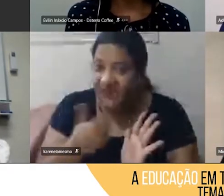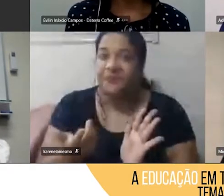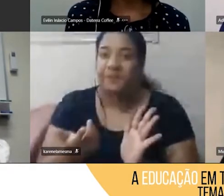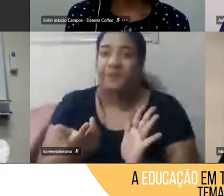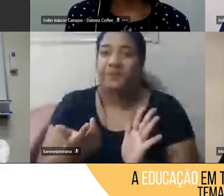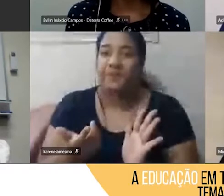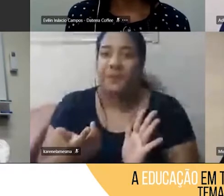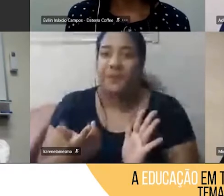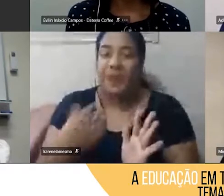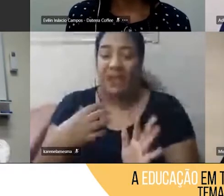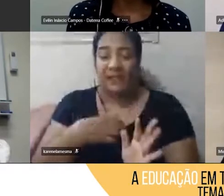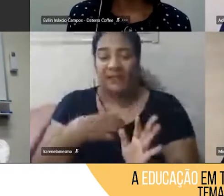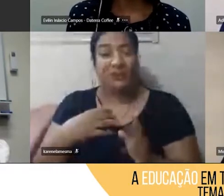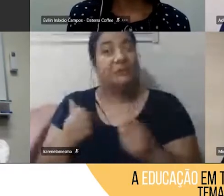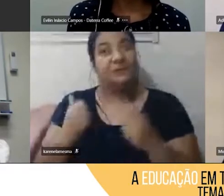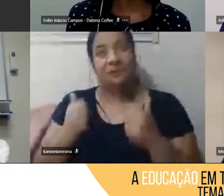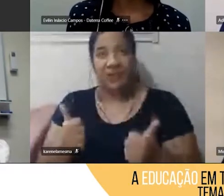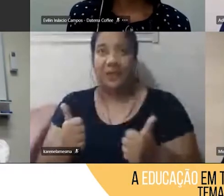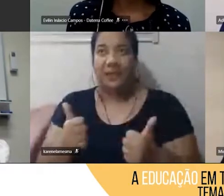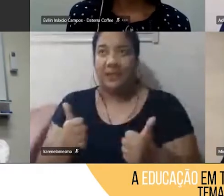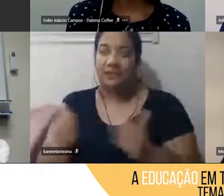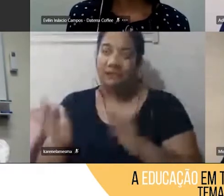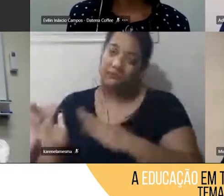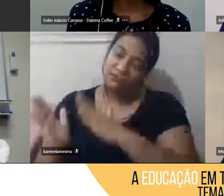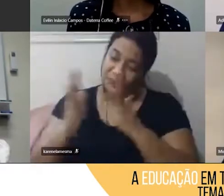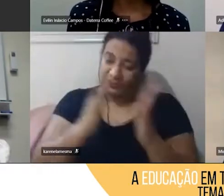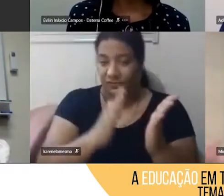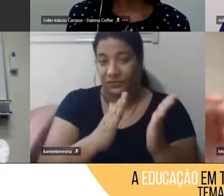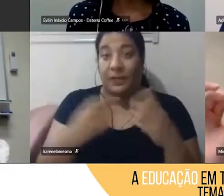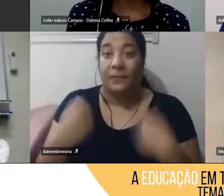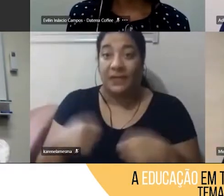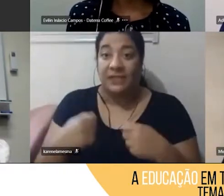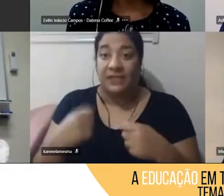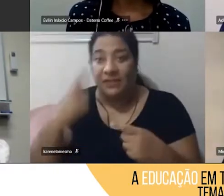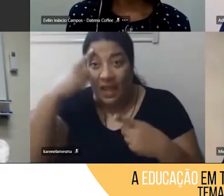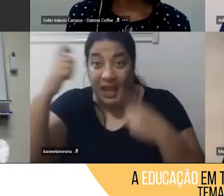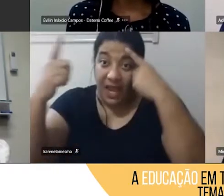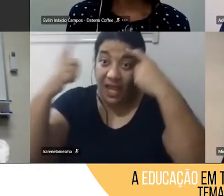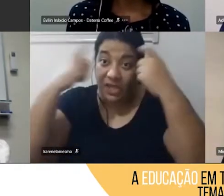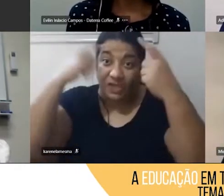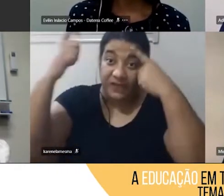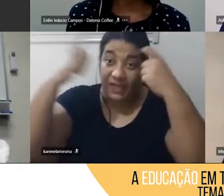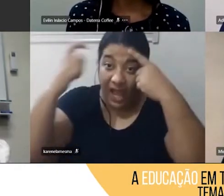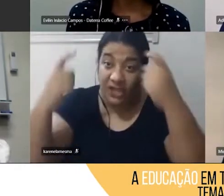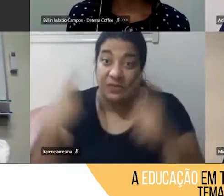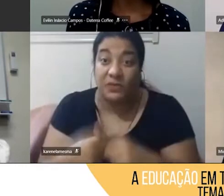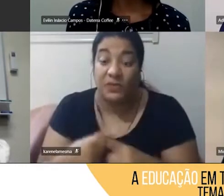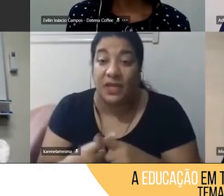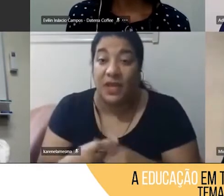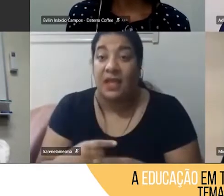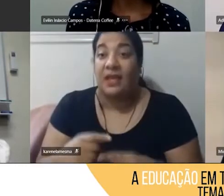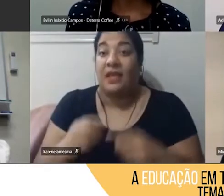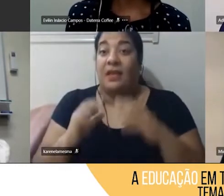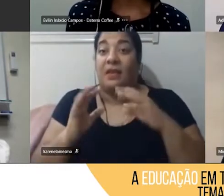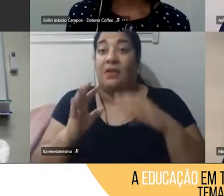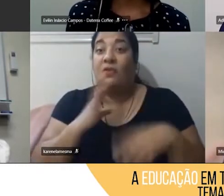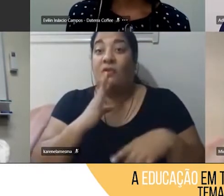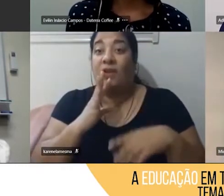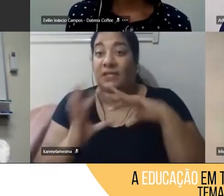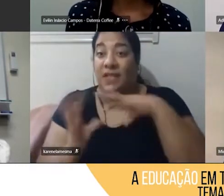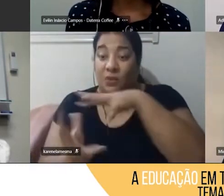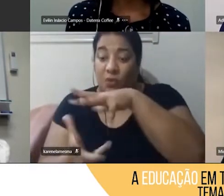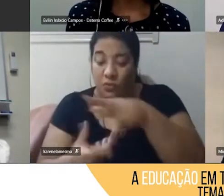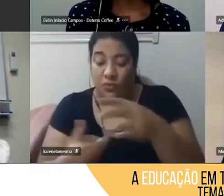confortáveis durante a sua apresentação. Você tem que ter muita criatividade, porque o que ganha o Conhecendo o Mundo são os elementos surpresas. Então,